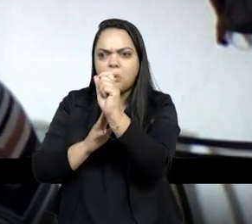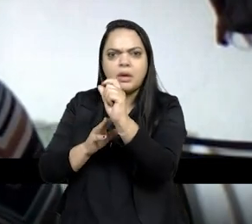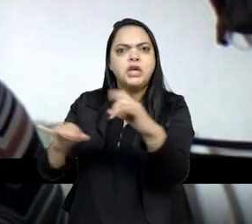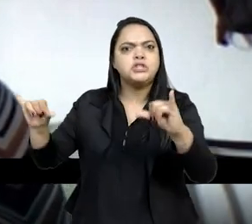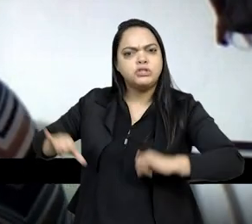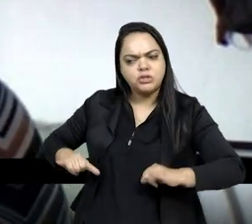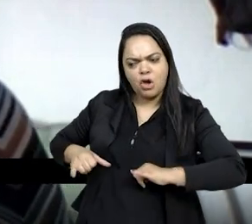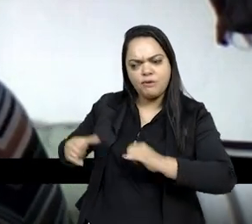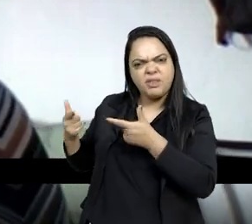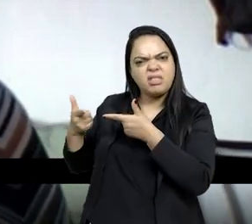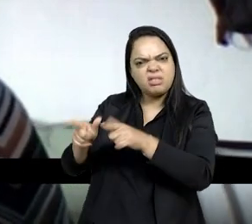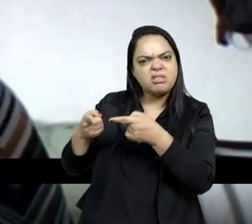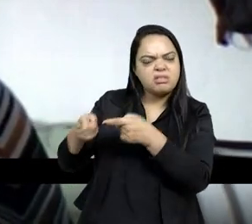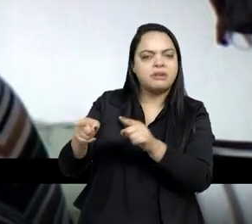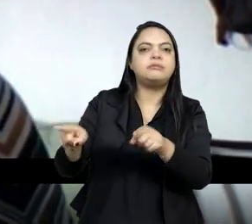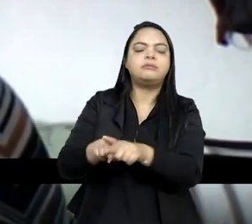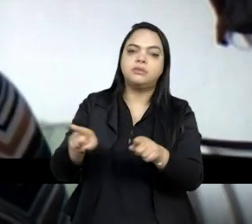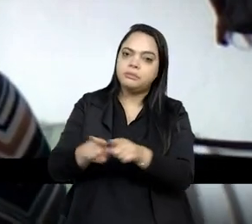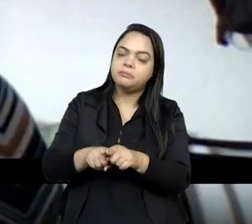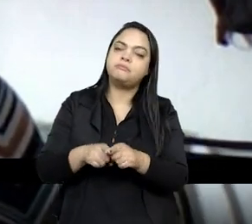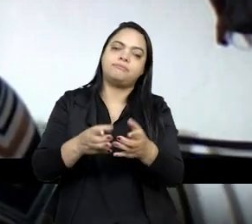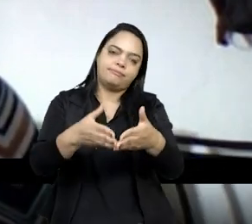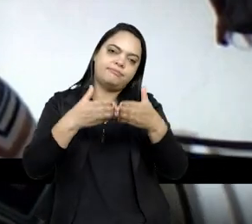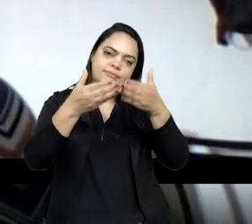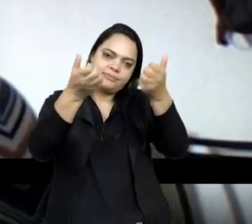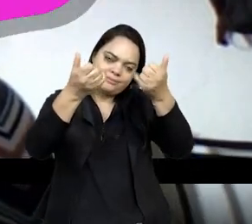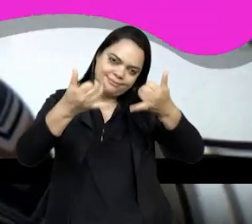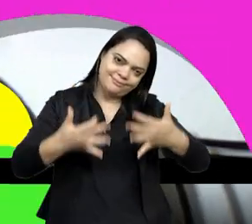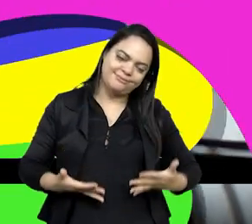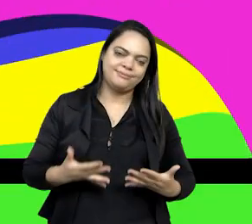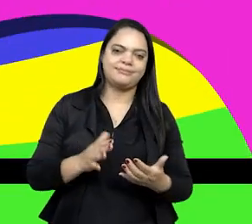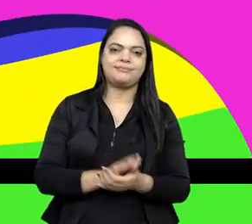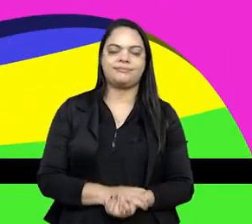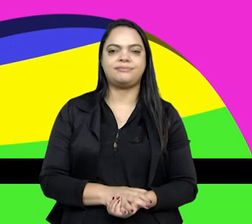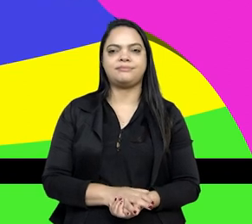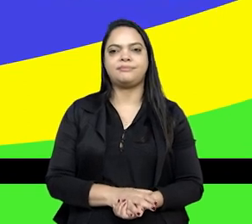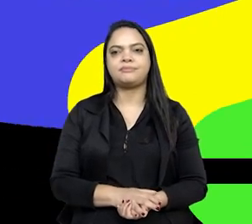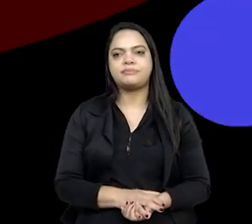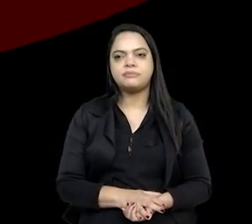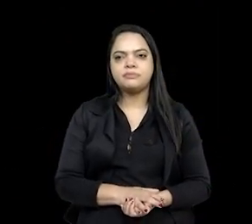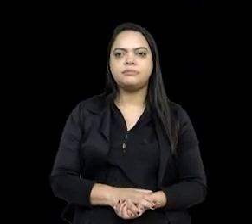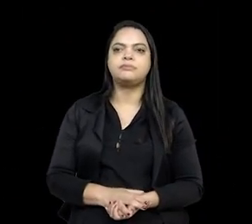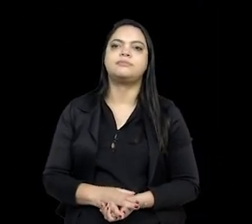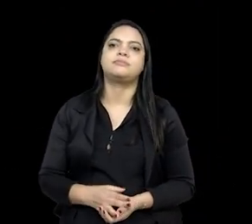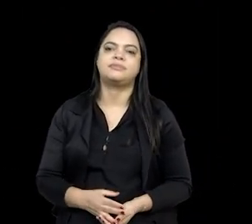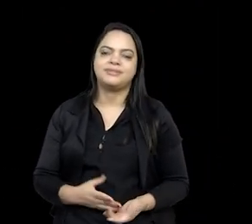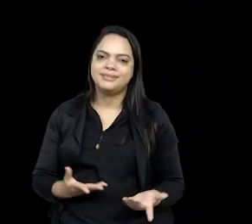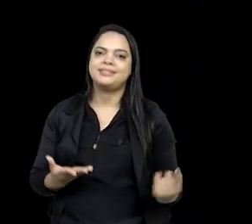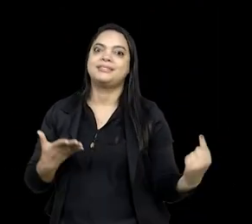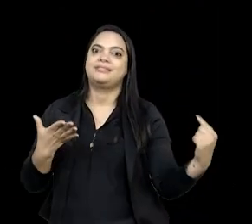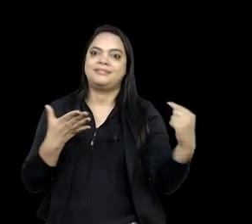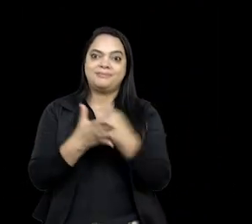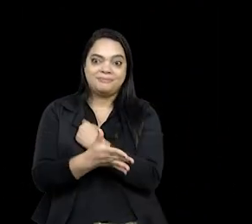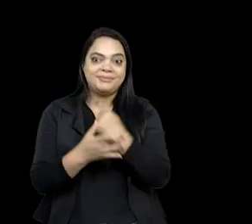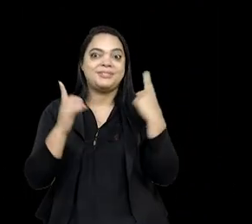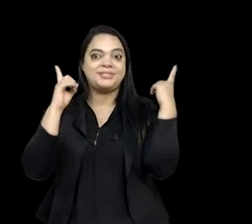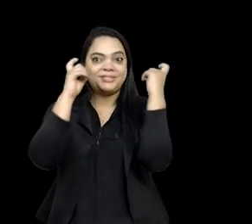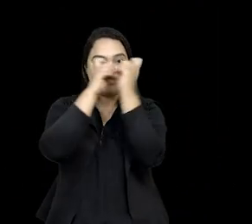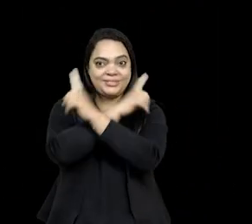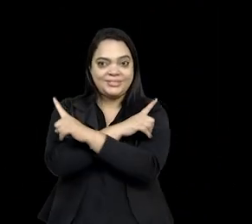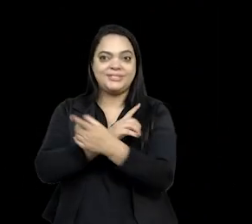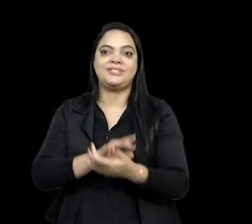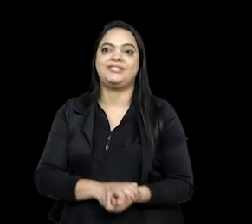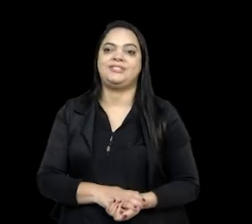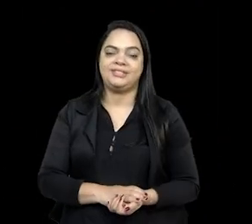queria que você comentasse um pouco sobre isso, fazendo esse link com a sala de aula. É uma pergunta desafiadora, né? Eu acho que